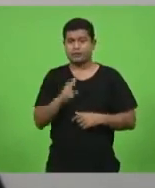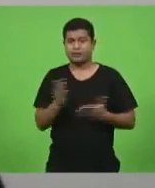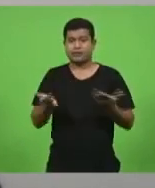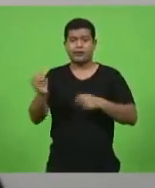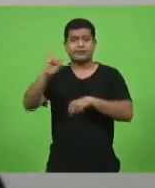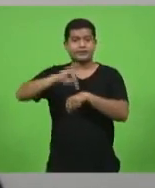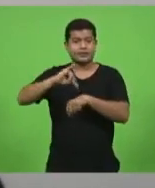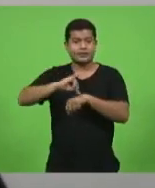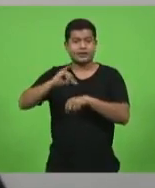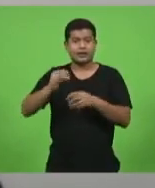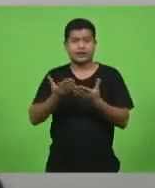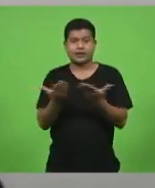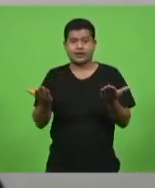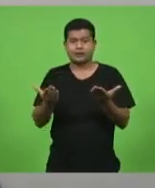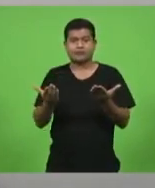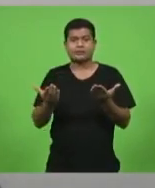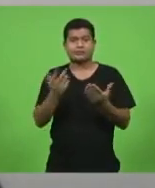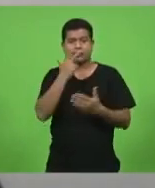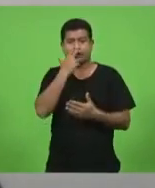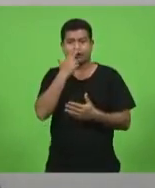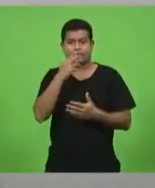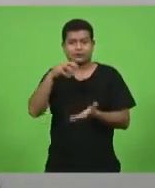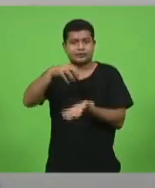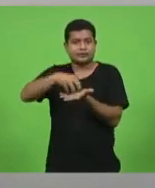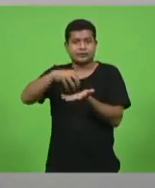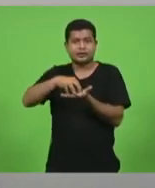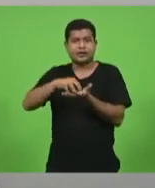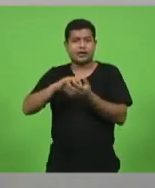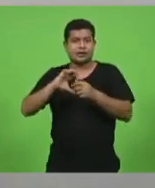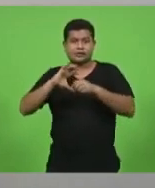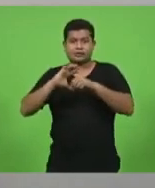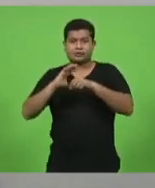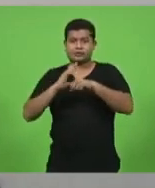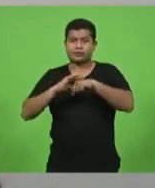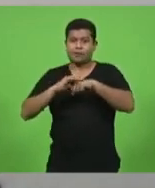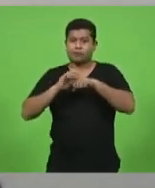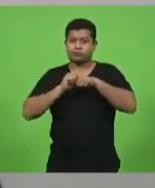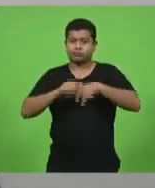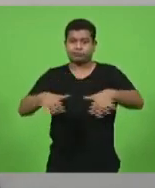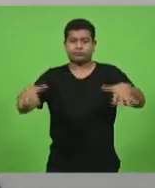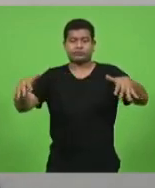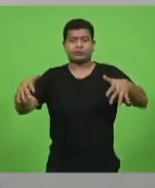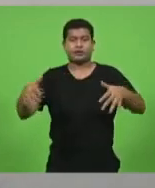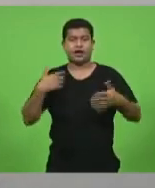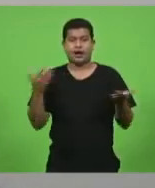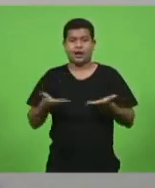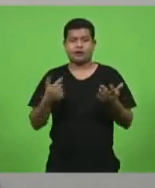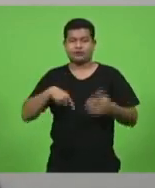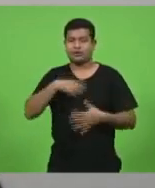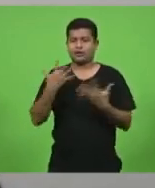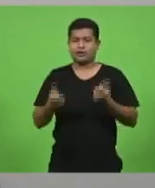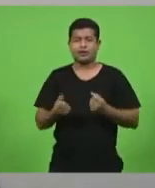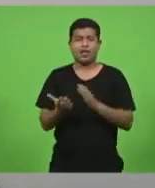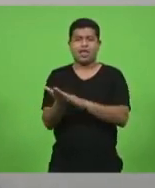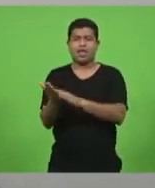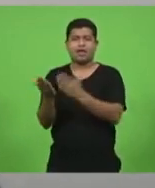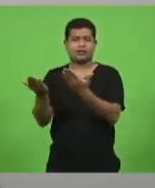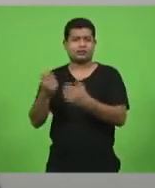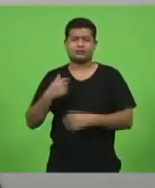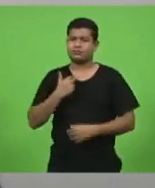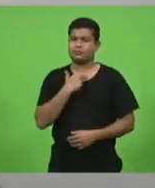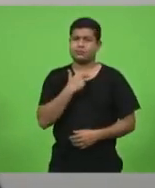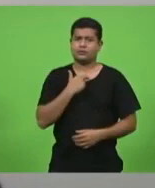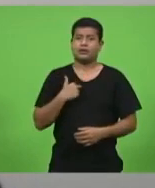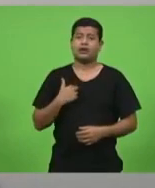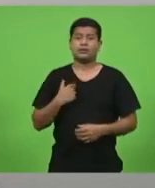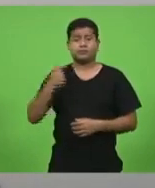não tem como ser favorável a esse tipo de condecoração nesse momento vamos deixar a pandemia passar